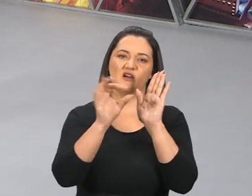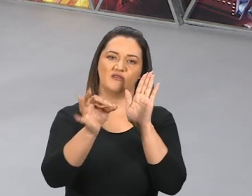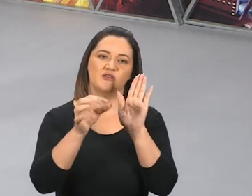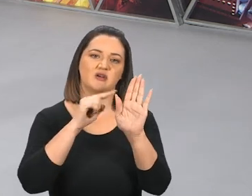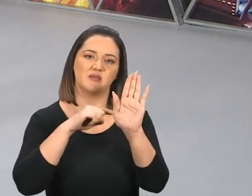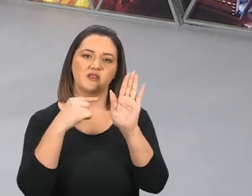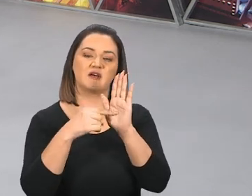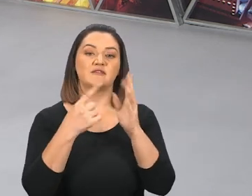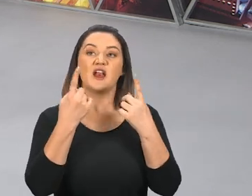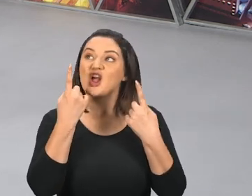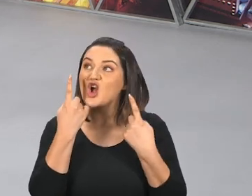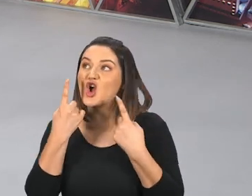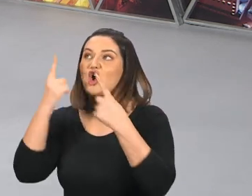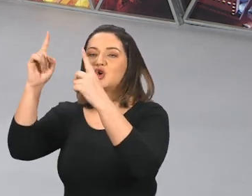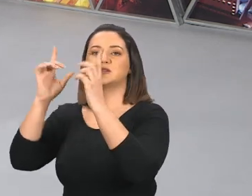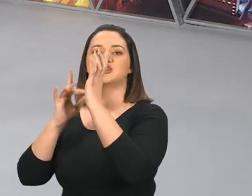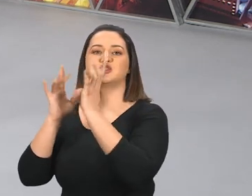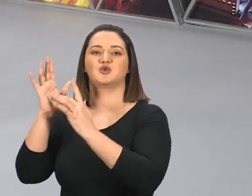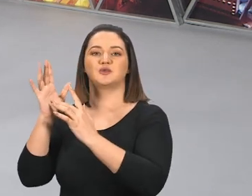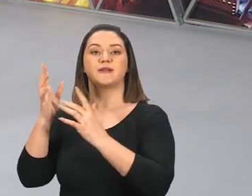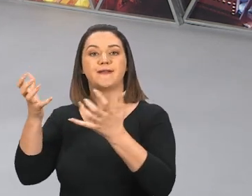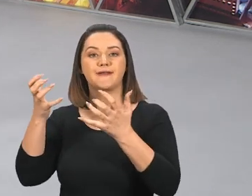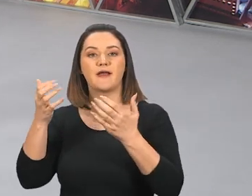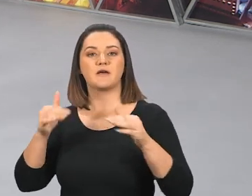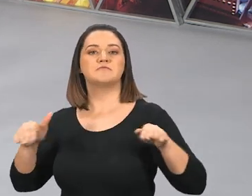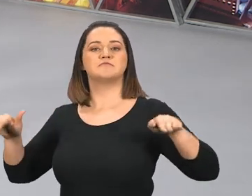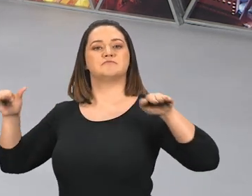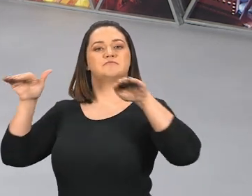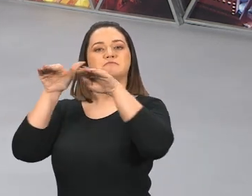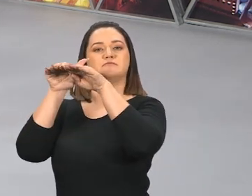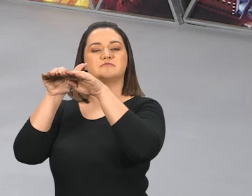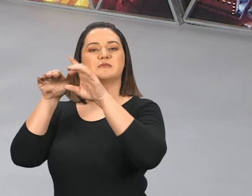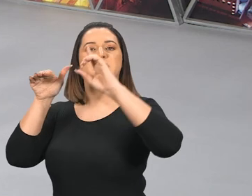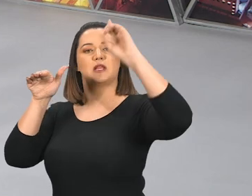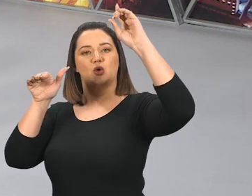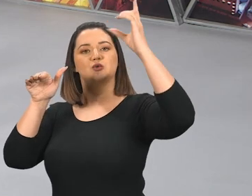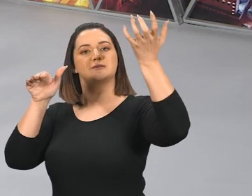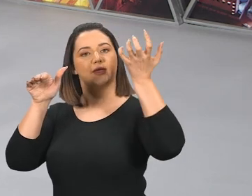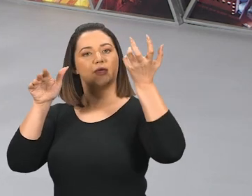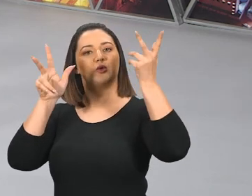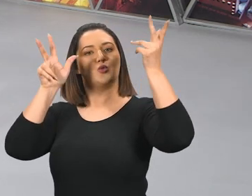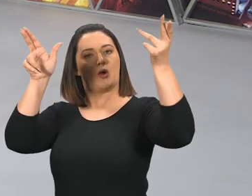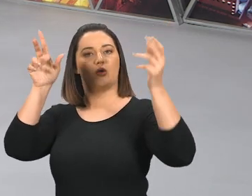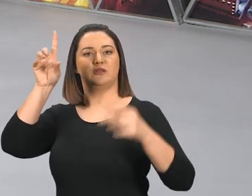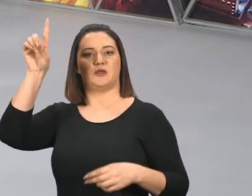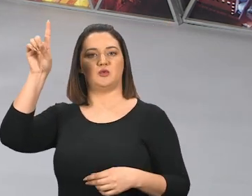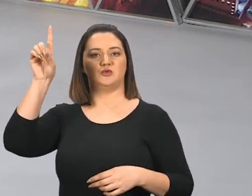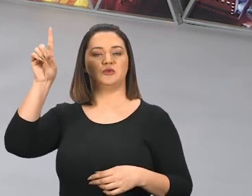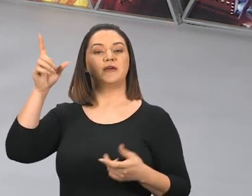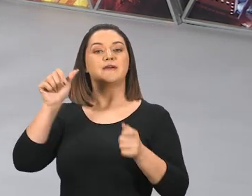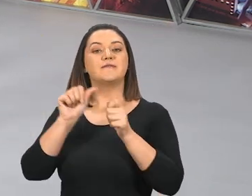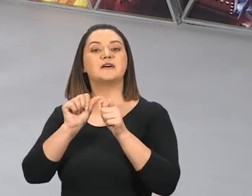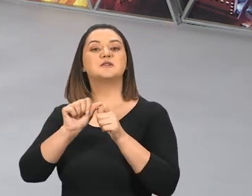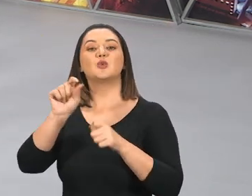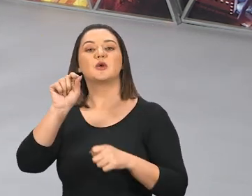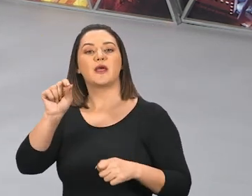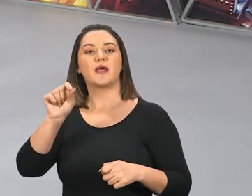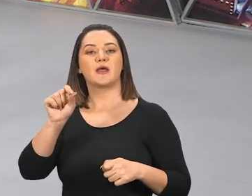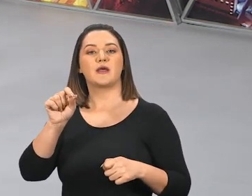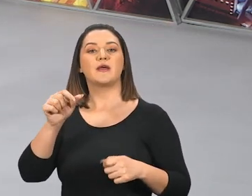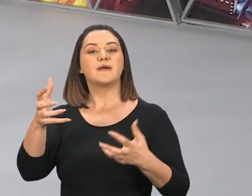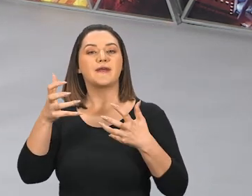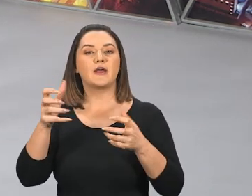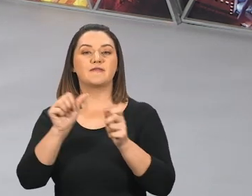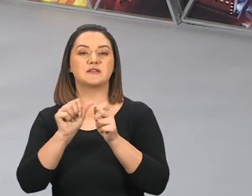anticristo, Porque ele vai mexer com Cristo, Ele tenta ocupar o lugar de Cristo, Ele tenta ser como Cristo, Ele tenta fazer